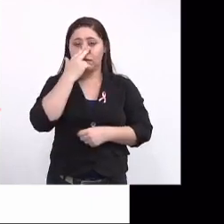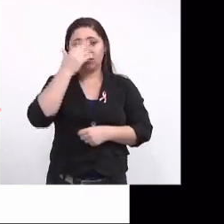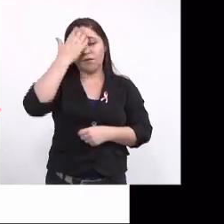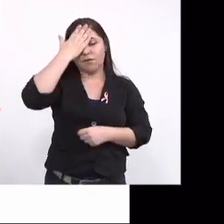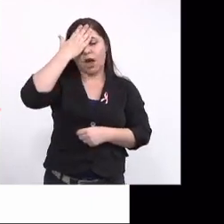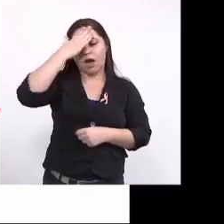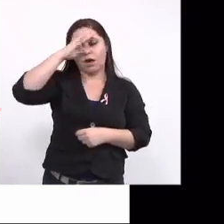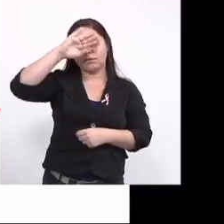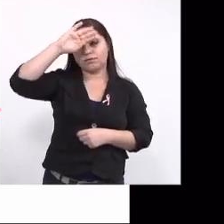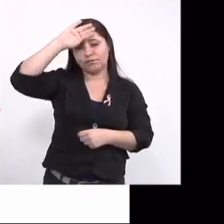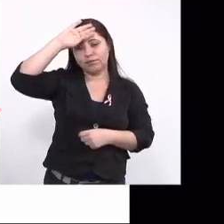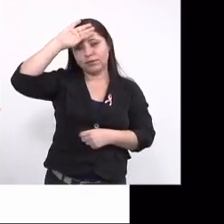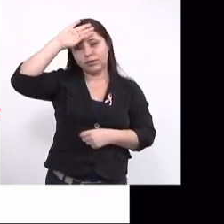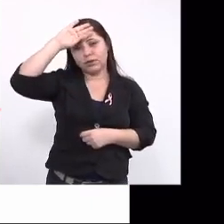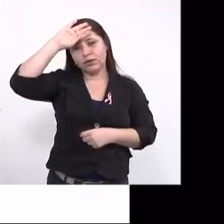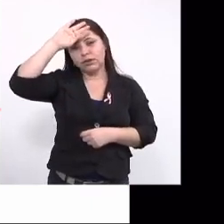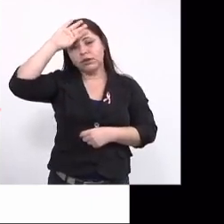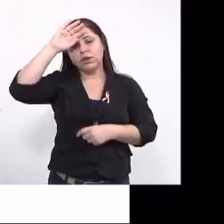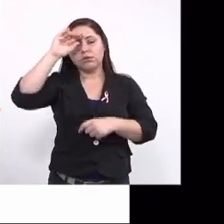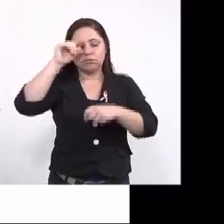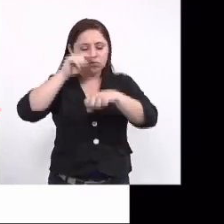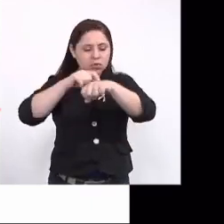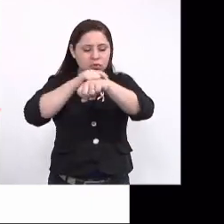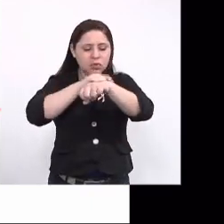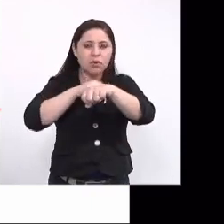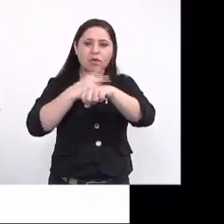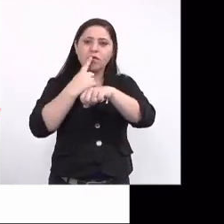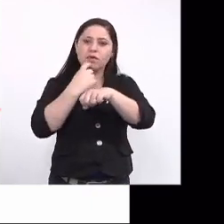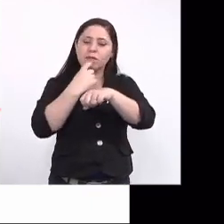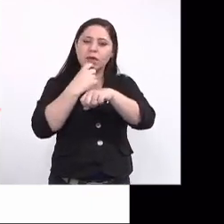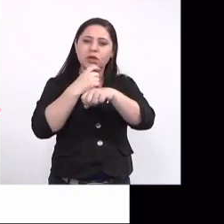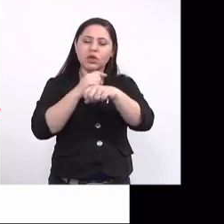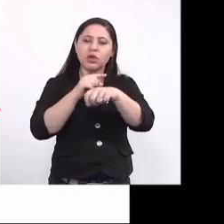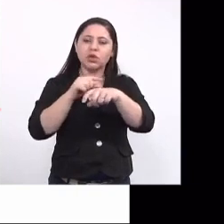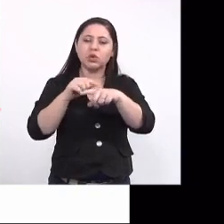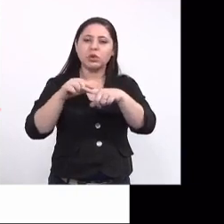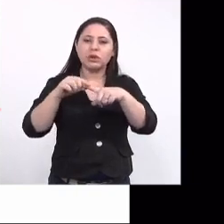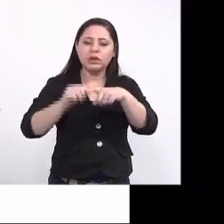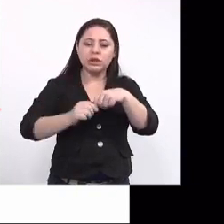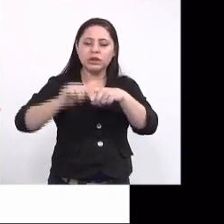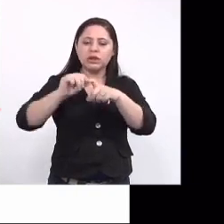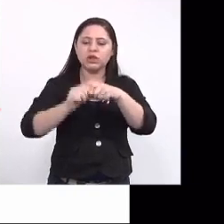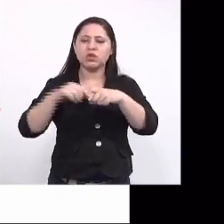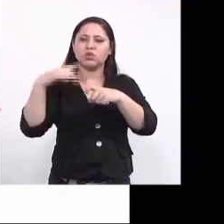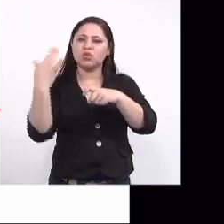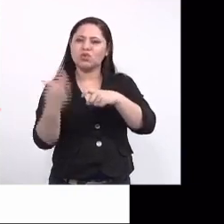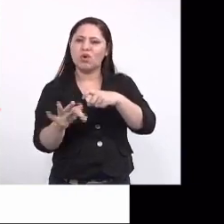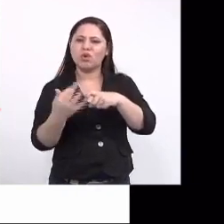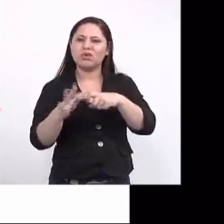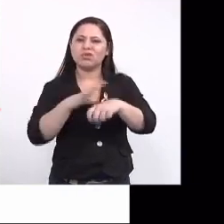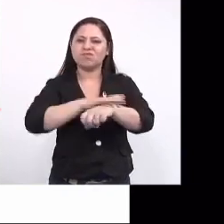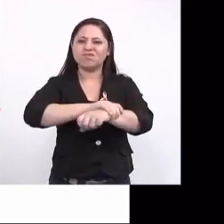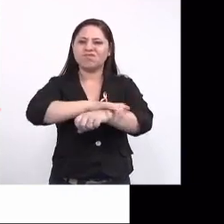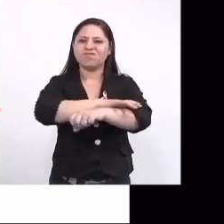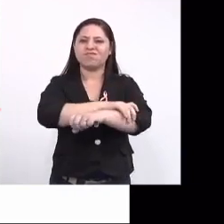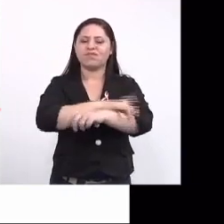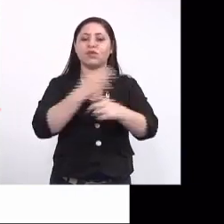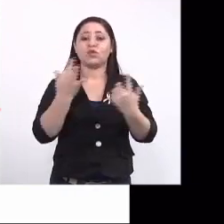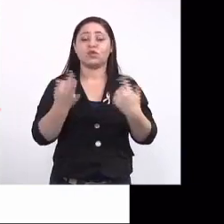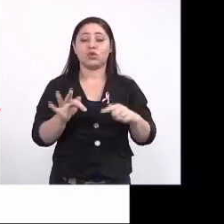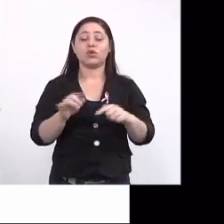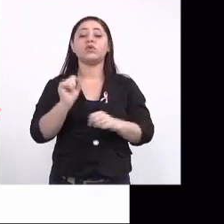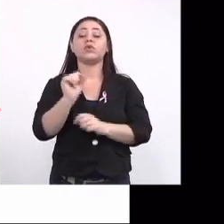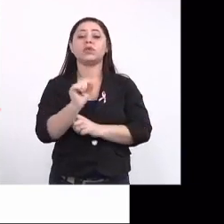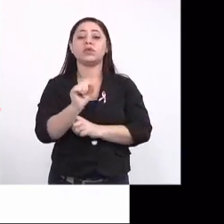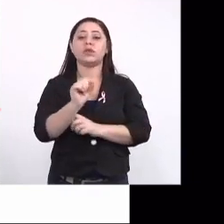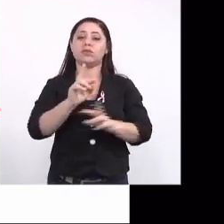febre, manchas vermelhas, dores em articulações, dores em músculos. O que difere